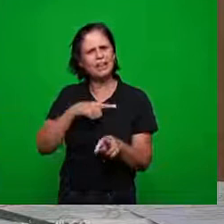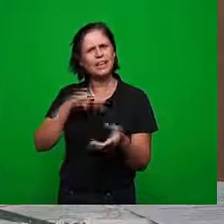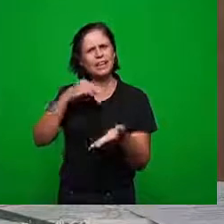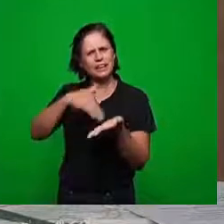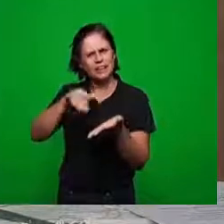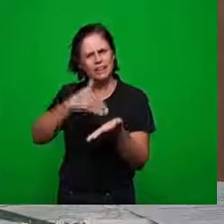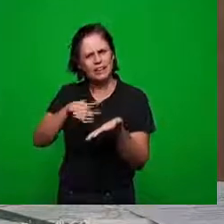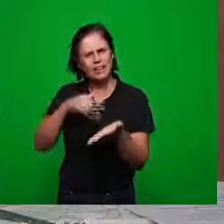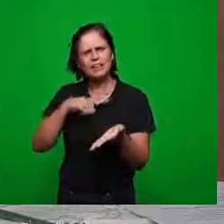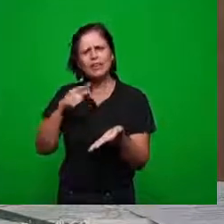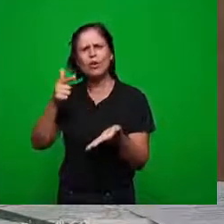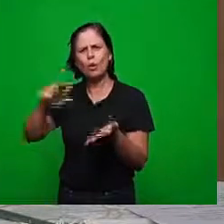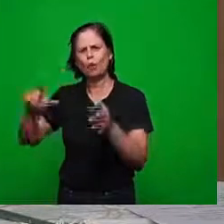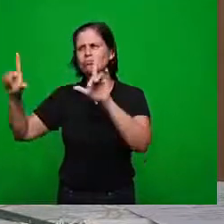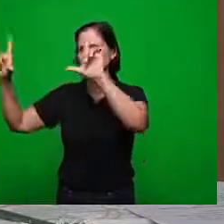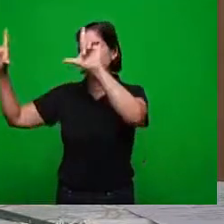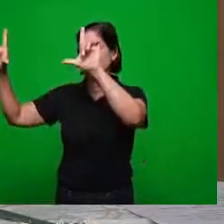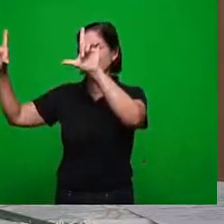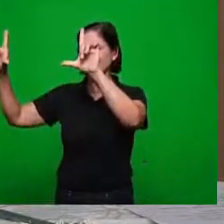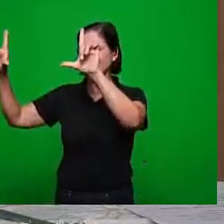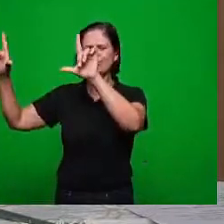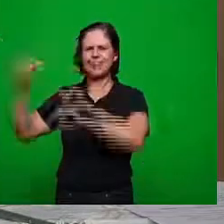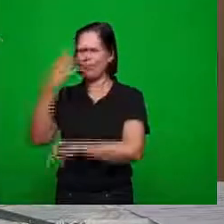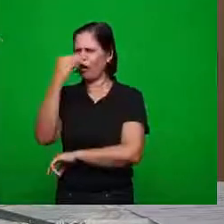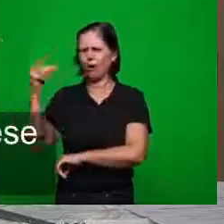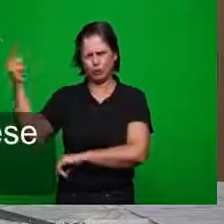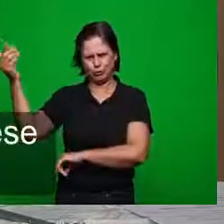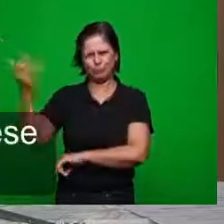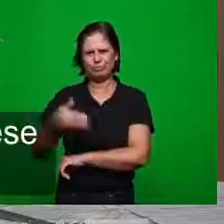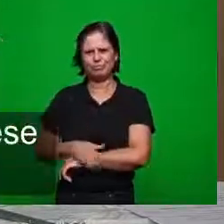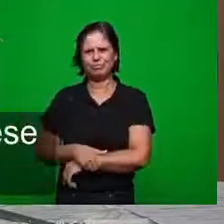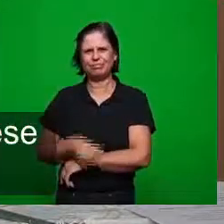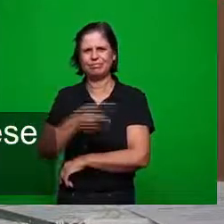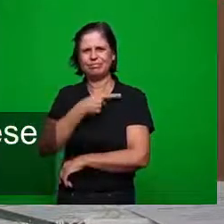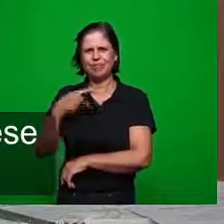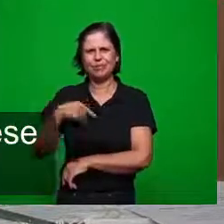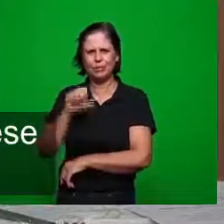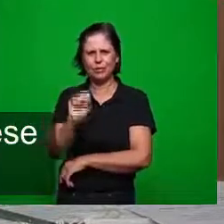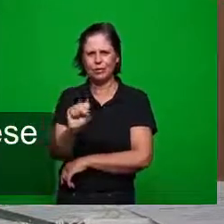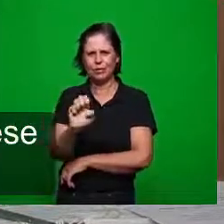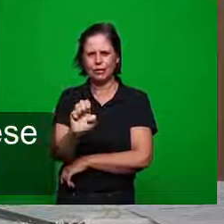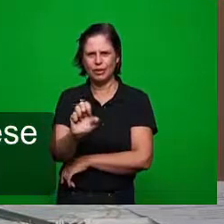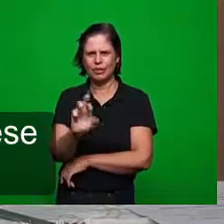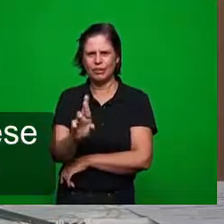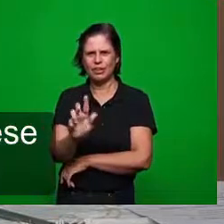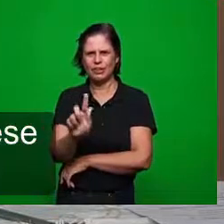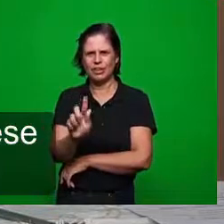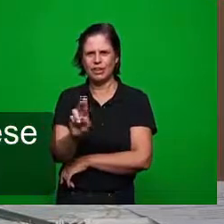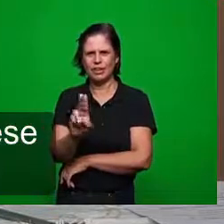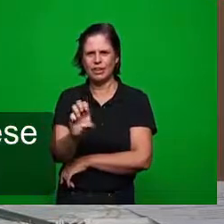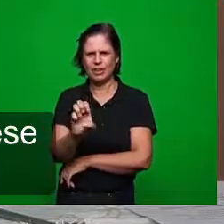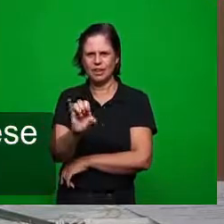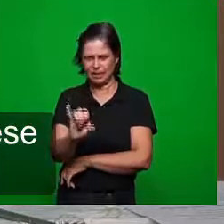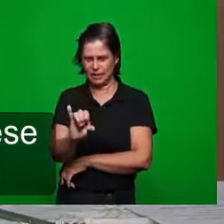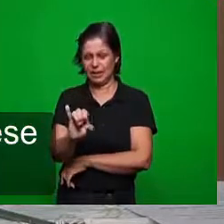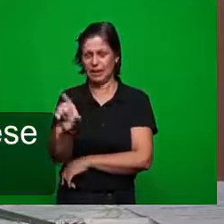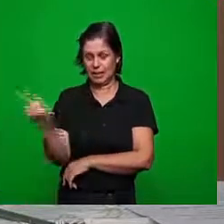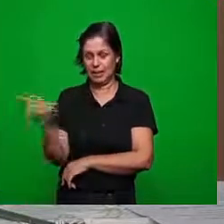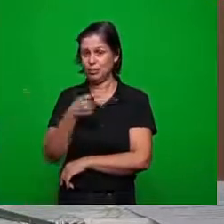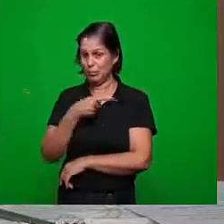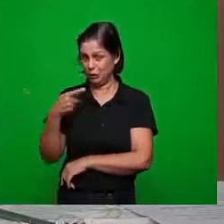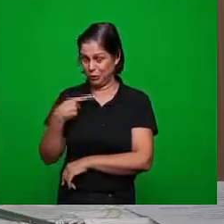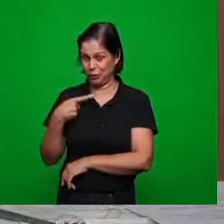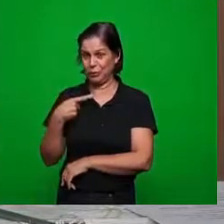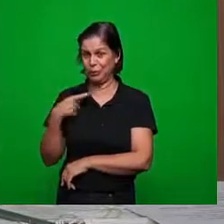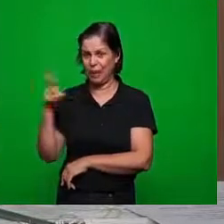irmão que não está muito visível também acompanha também pastor Serguei é o auxiliar foi ordenado esses